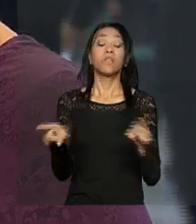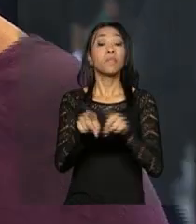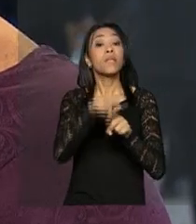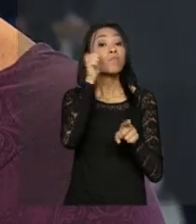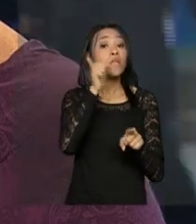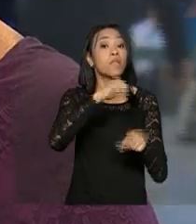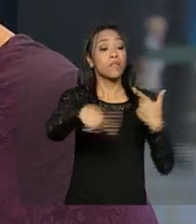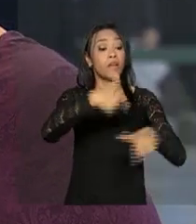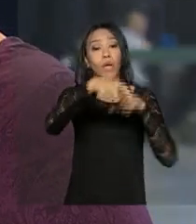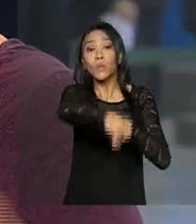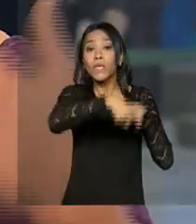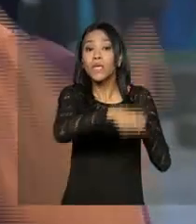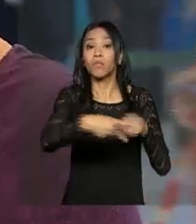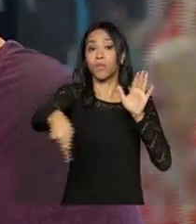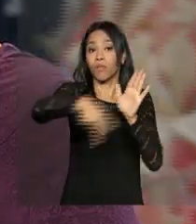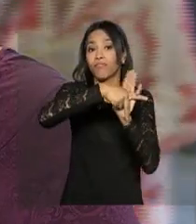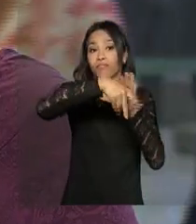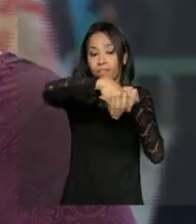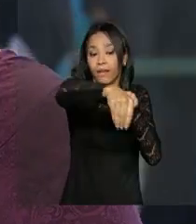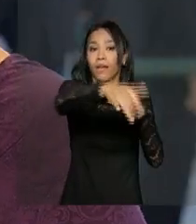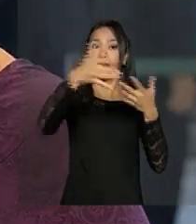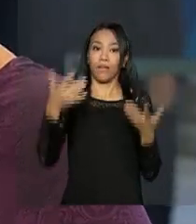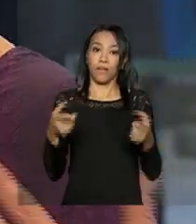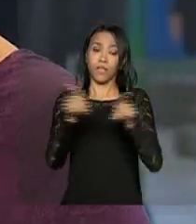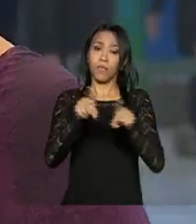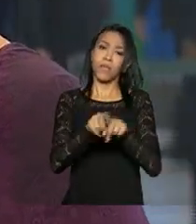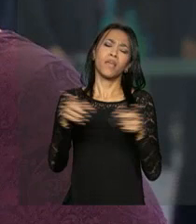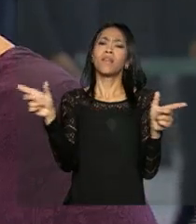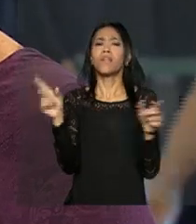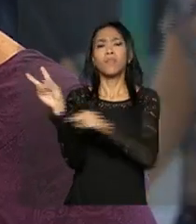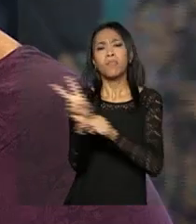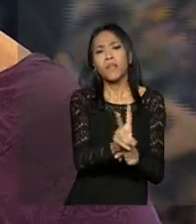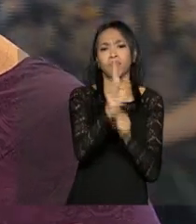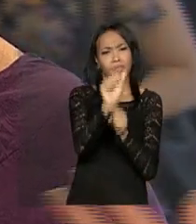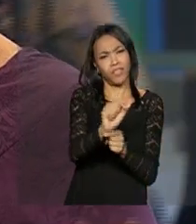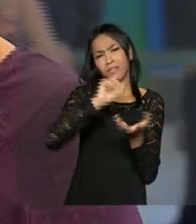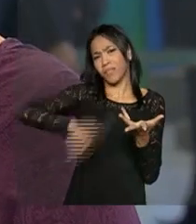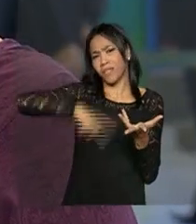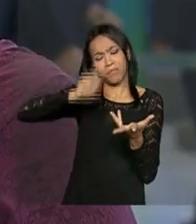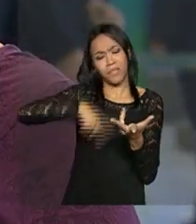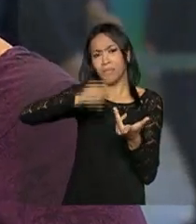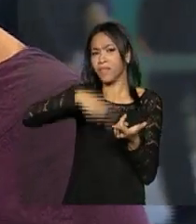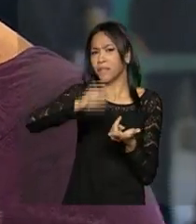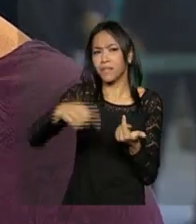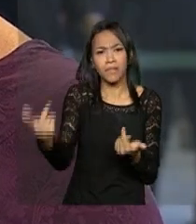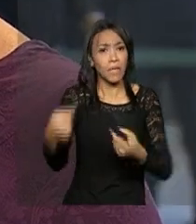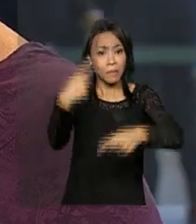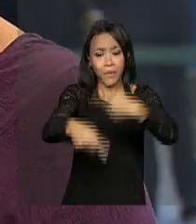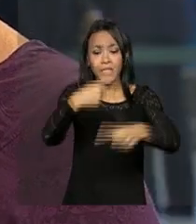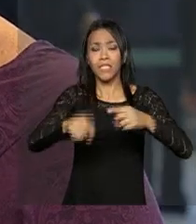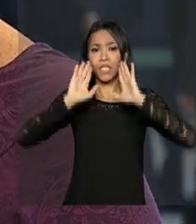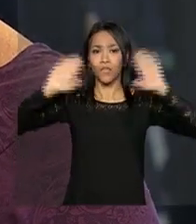campo, no crédito fundiário, no crédito do Pronaf. Então nós hoje temos um conjunto de ações que